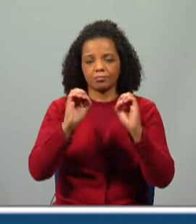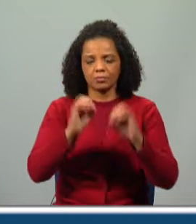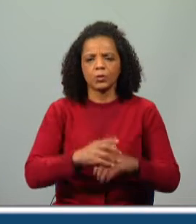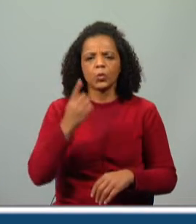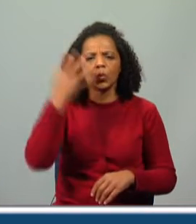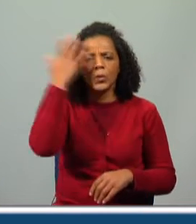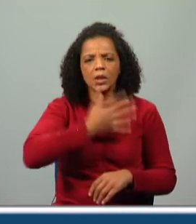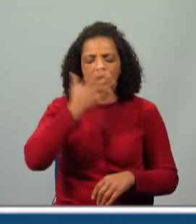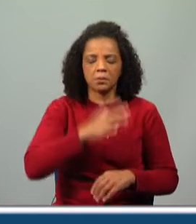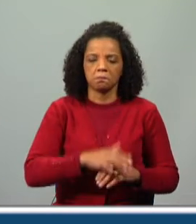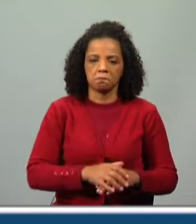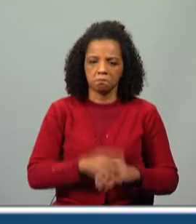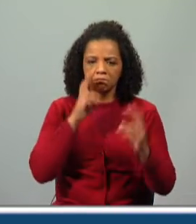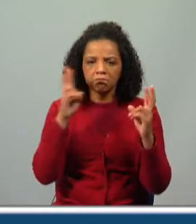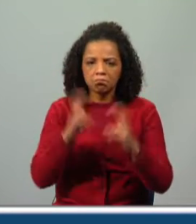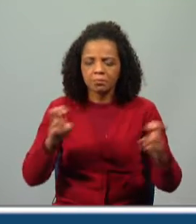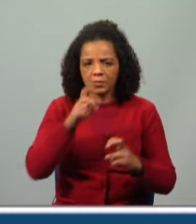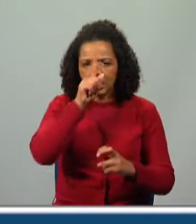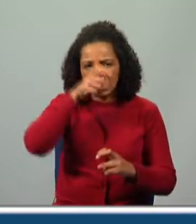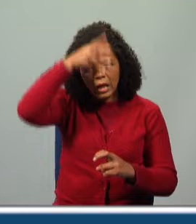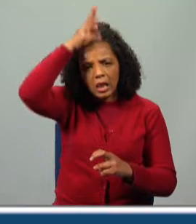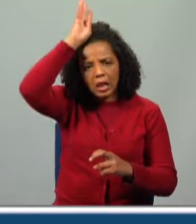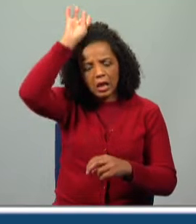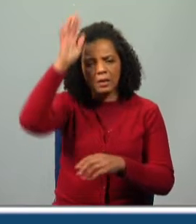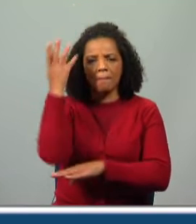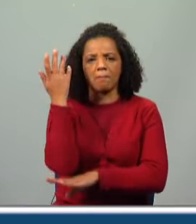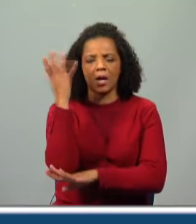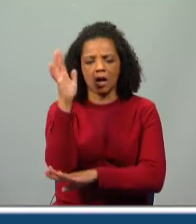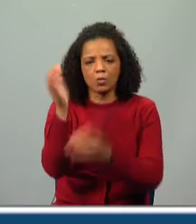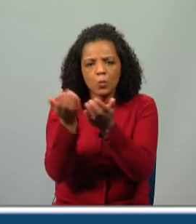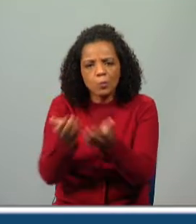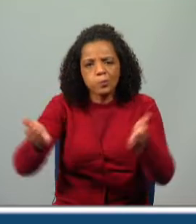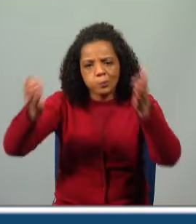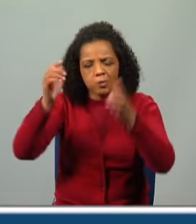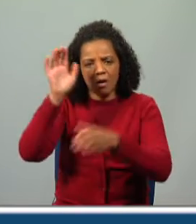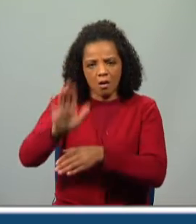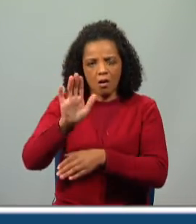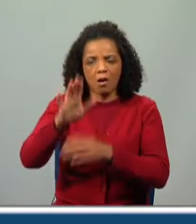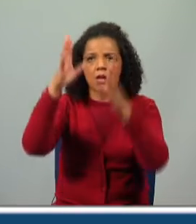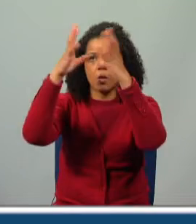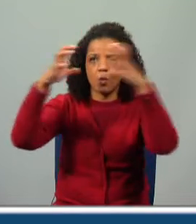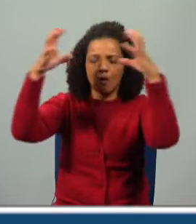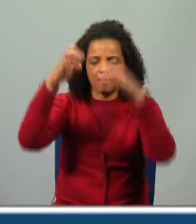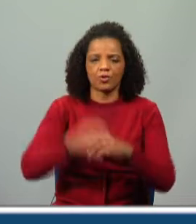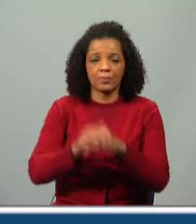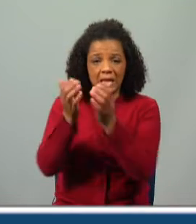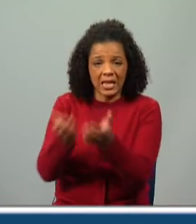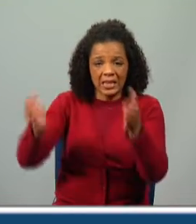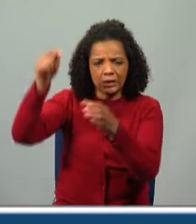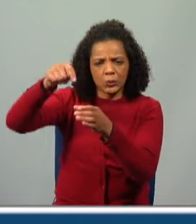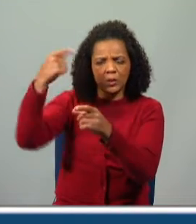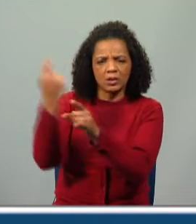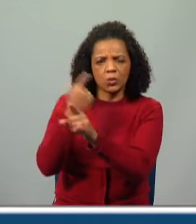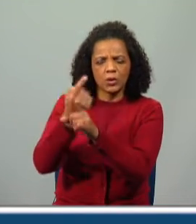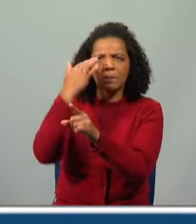Um dia, porém, descobriu uma galinha do mato, que fizera ninho no meio das nuvens. O ninho estava cheio de